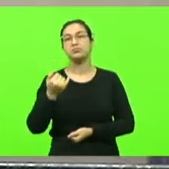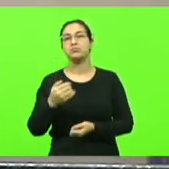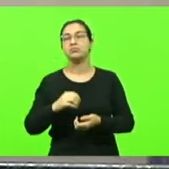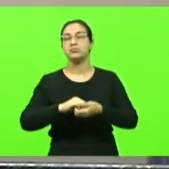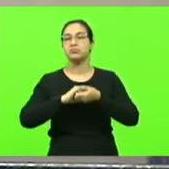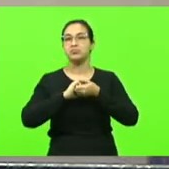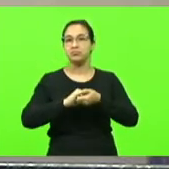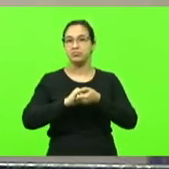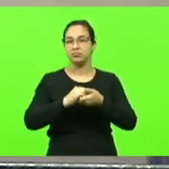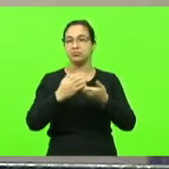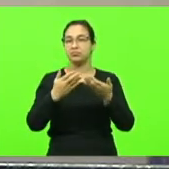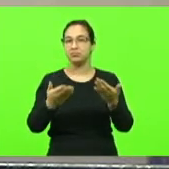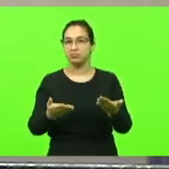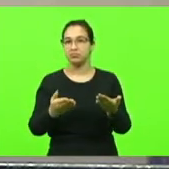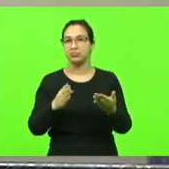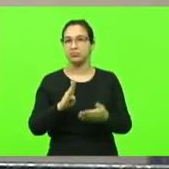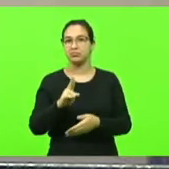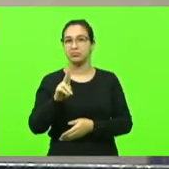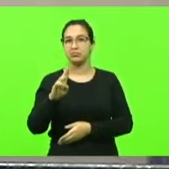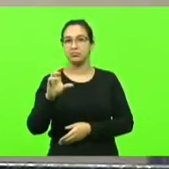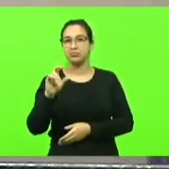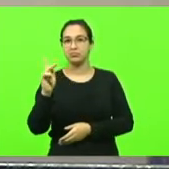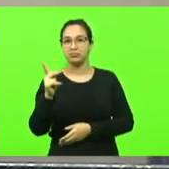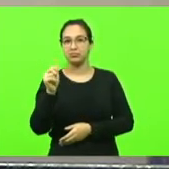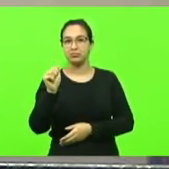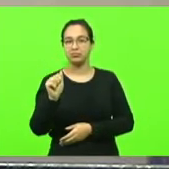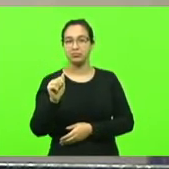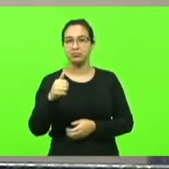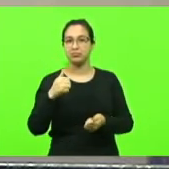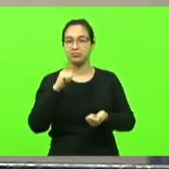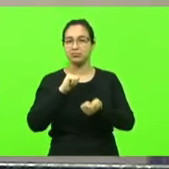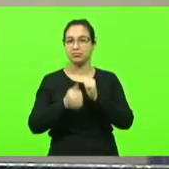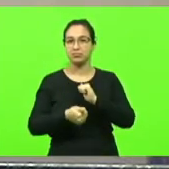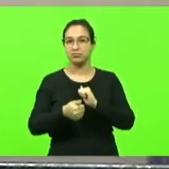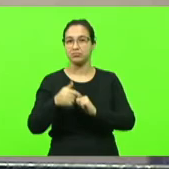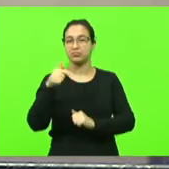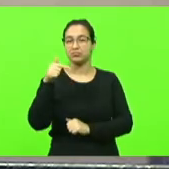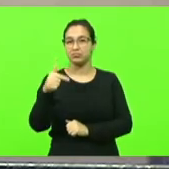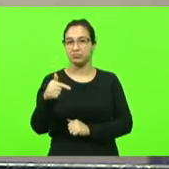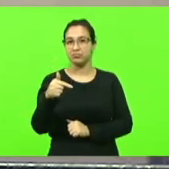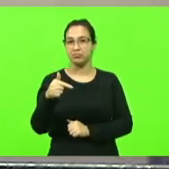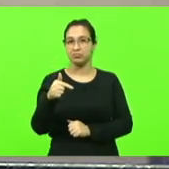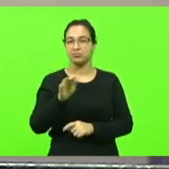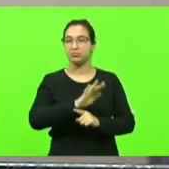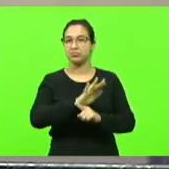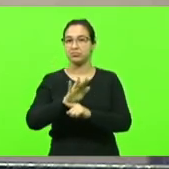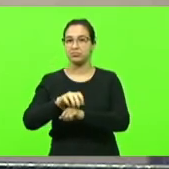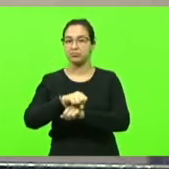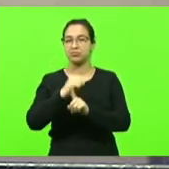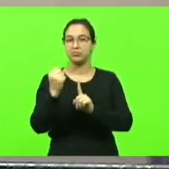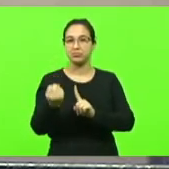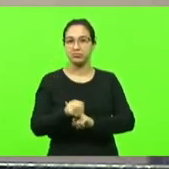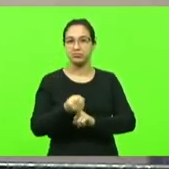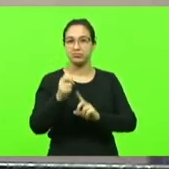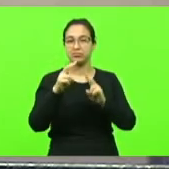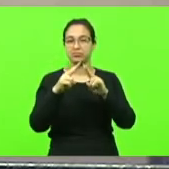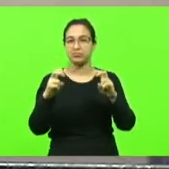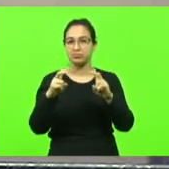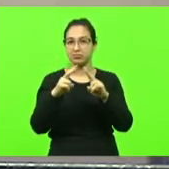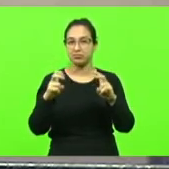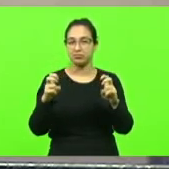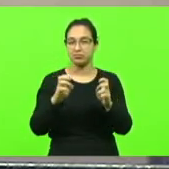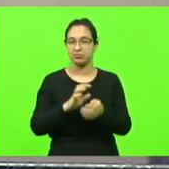Buxa Futebol 7 pelos serviços prestados na área esportiva e social em Florianópolis em